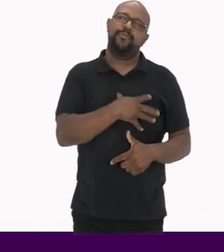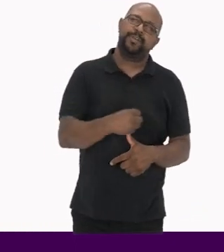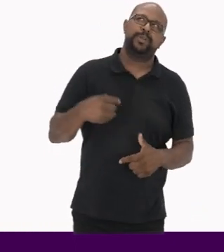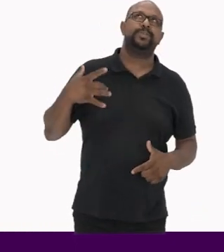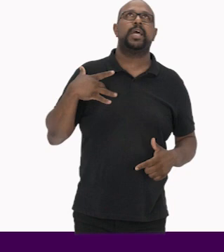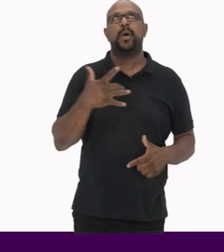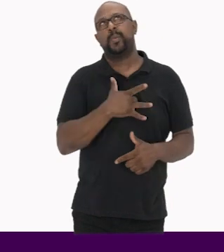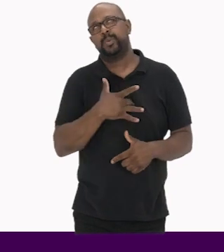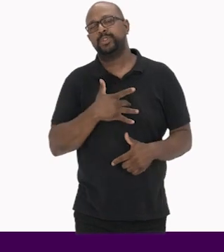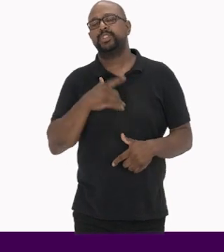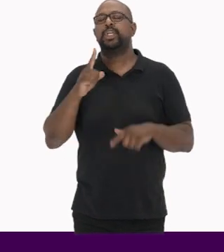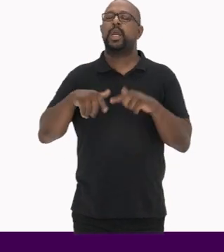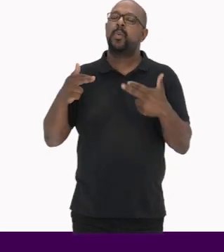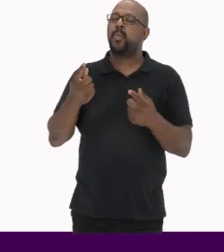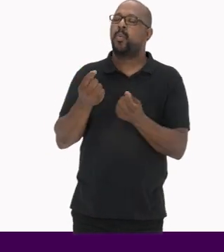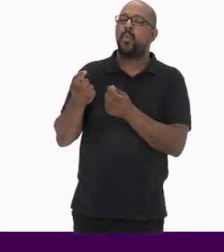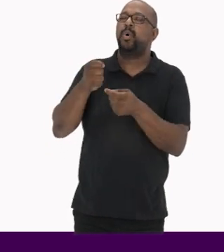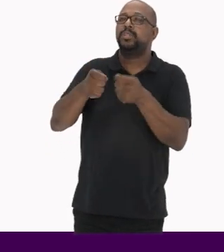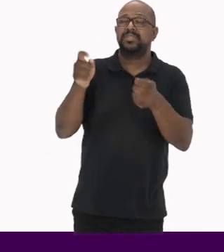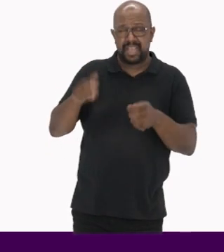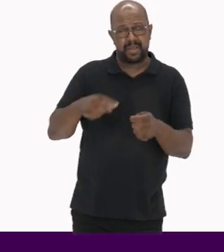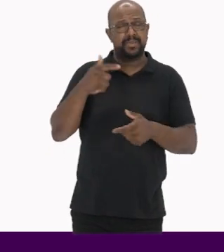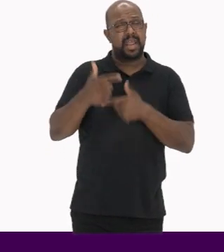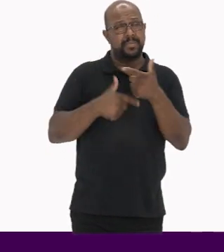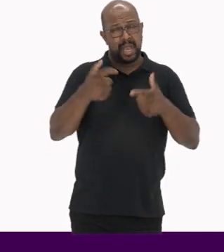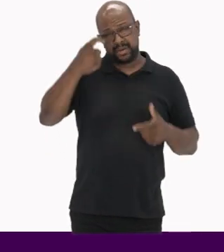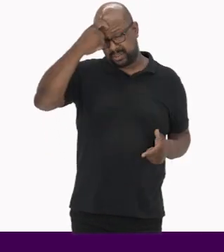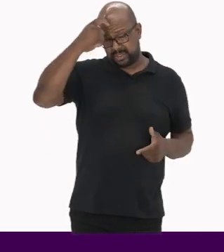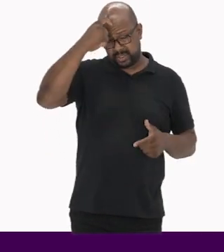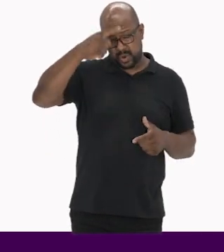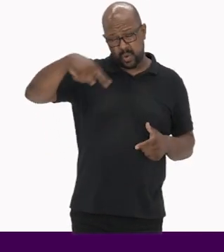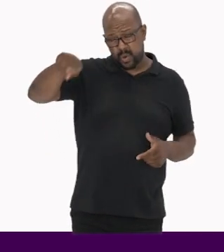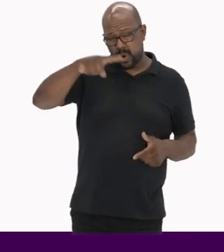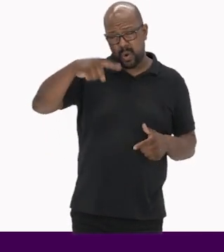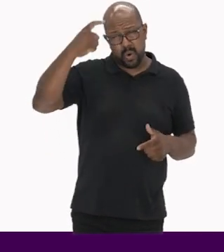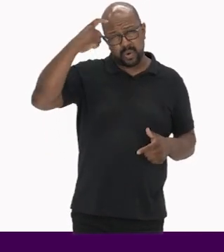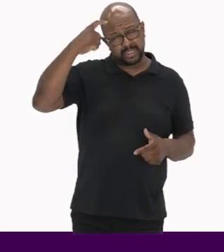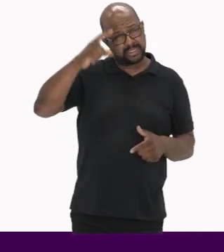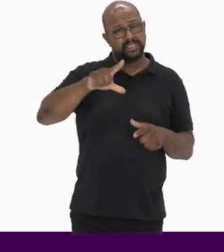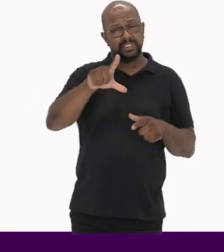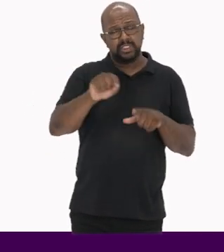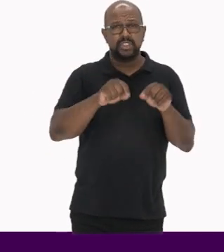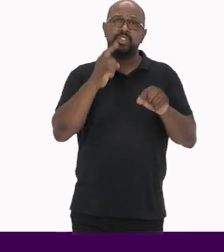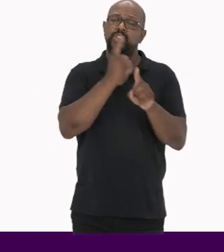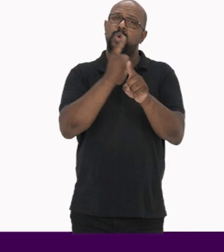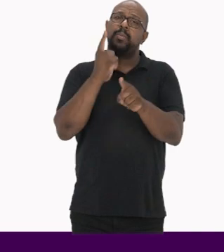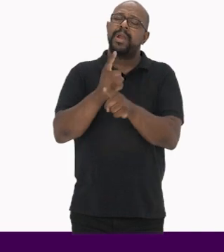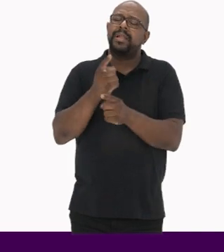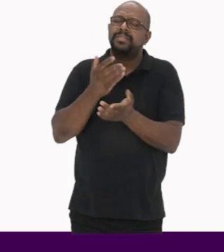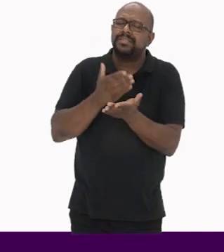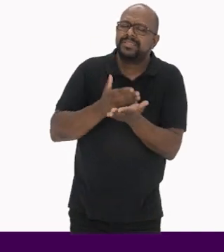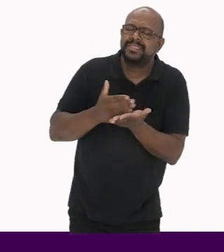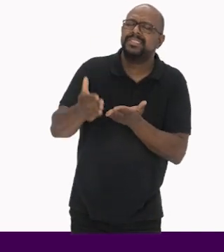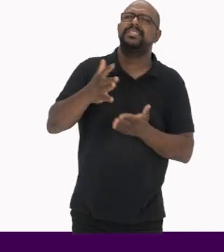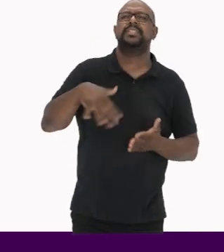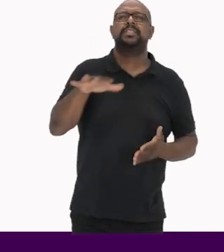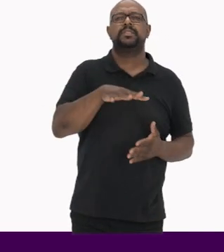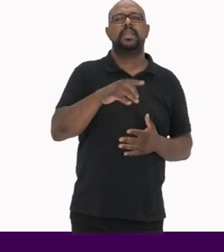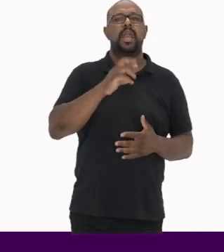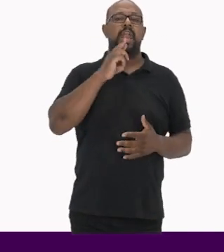saúde, recursos financeiros É um trabalho de conscientização e descobertas que se inicia